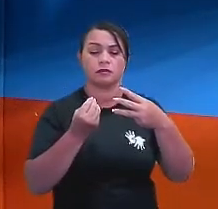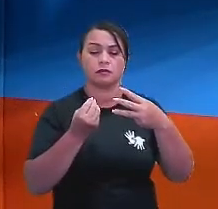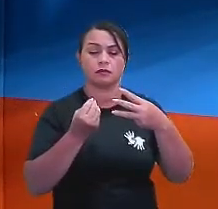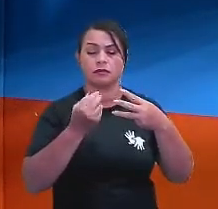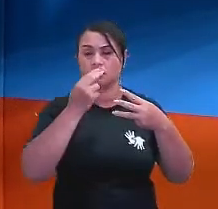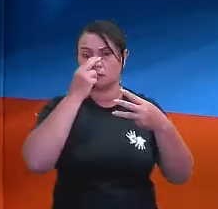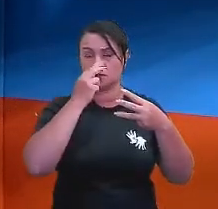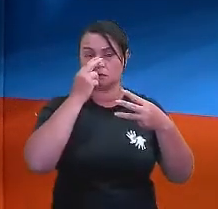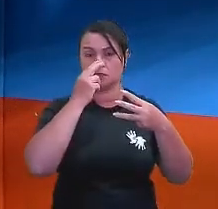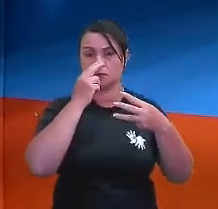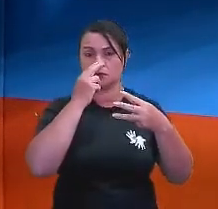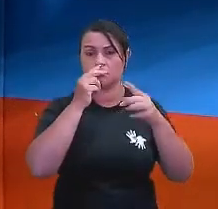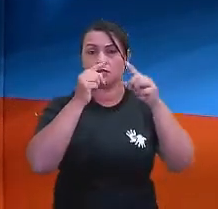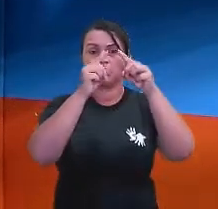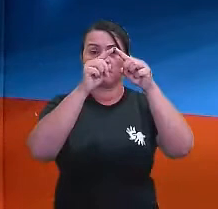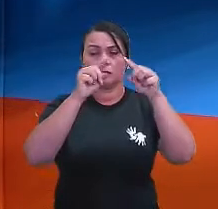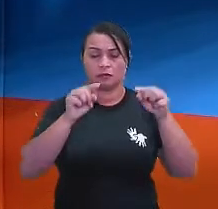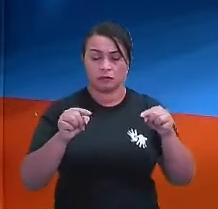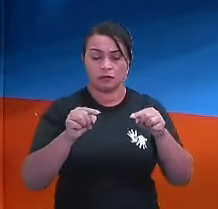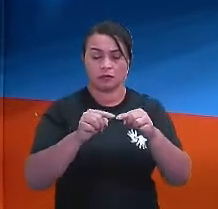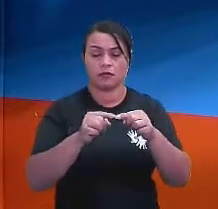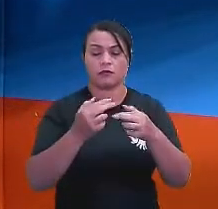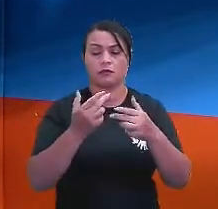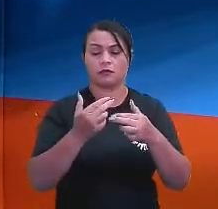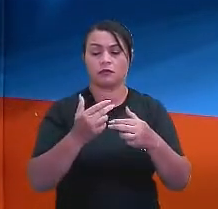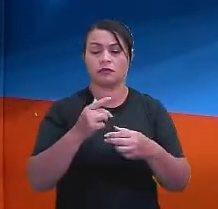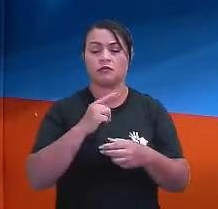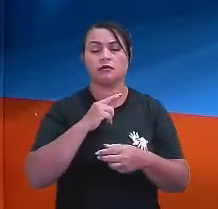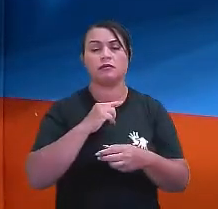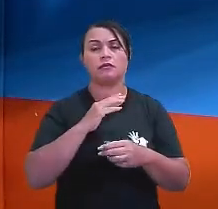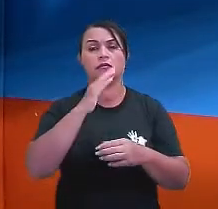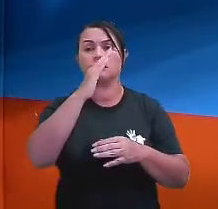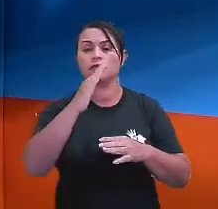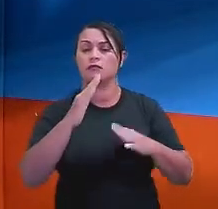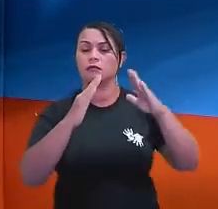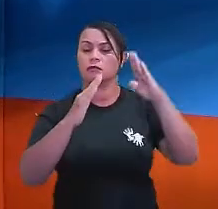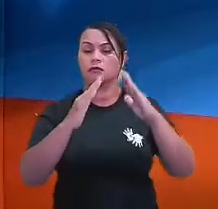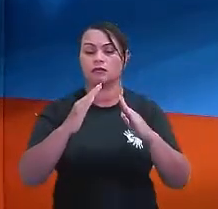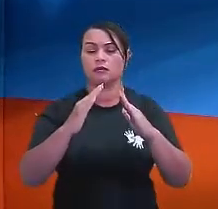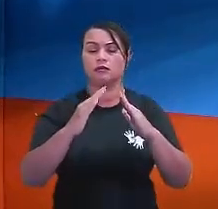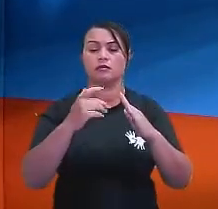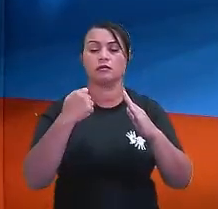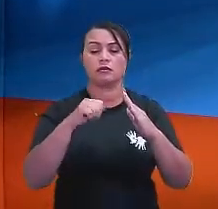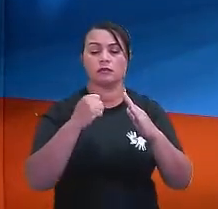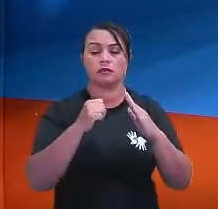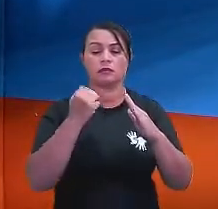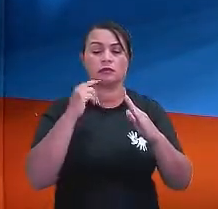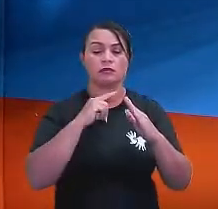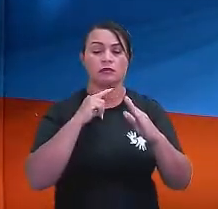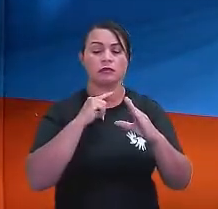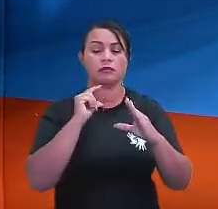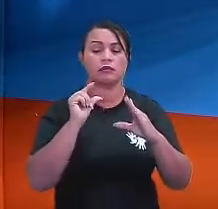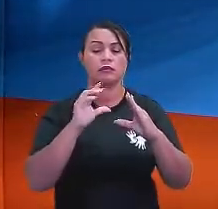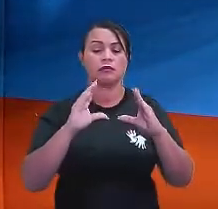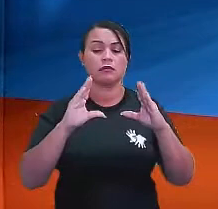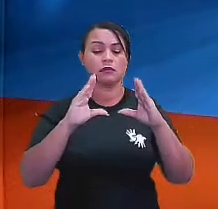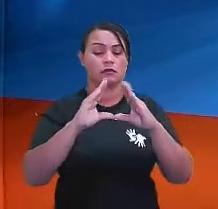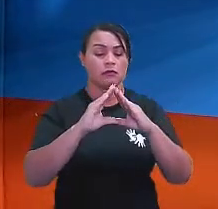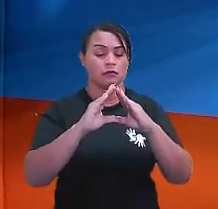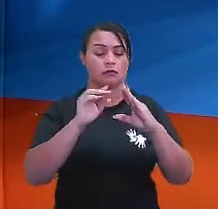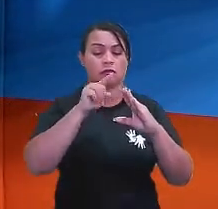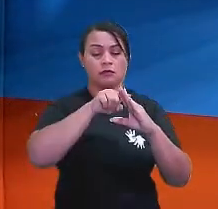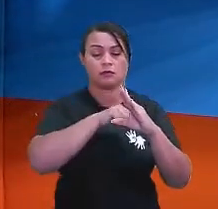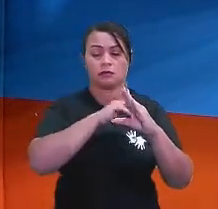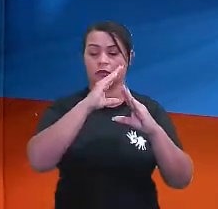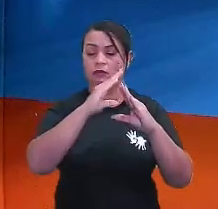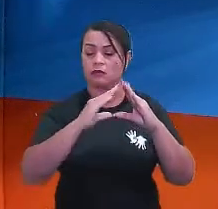mesma medida. E os lados correspondentes proporcionais, né? Eu preciso que tenha, né, os ângulos